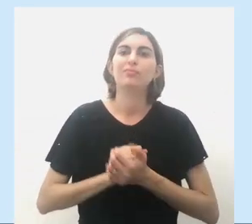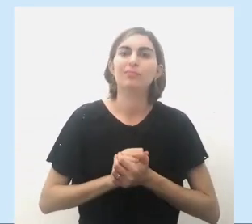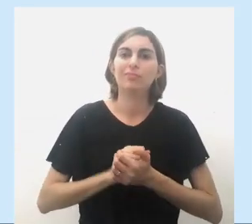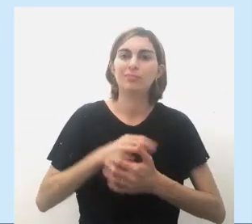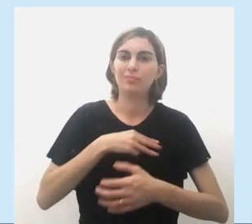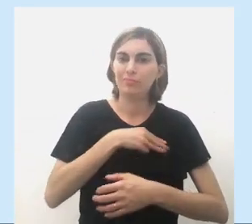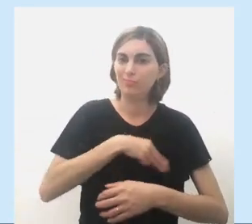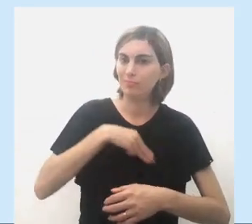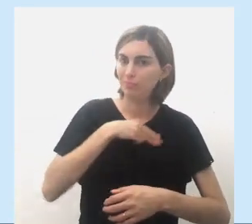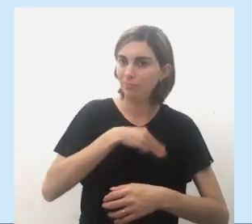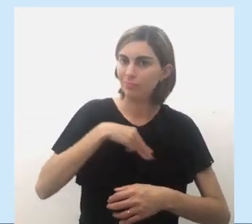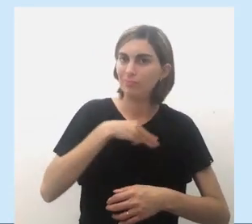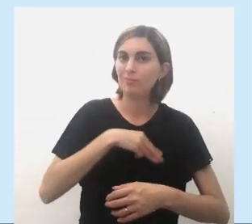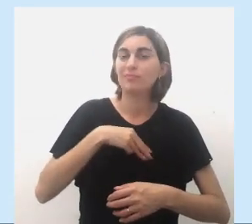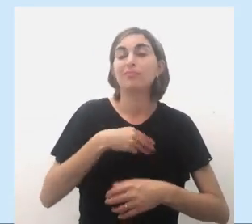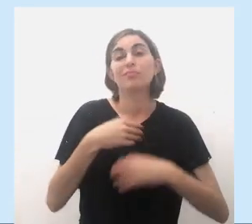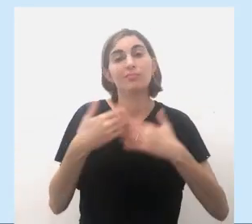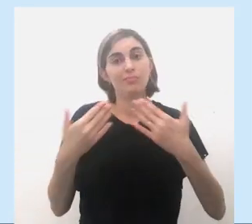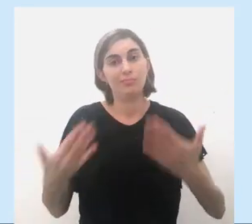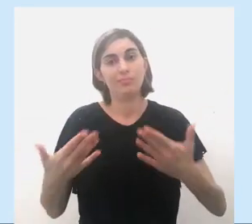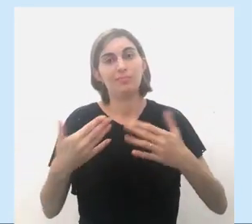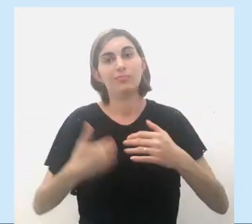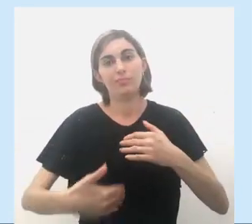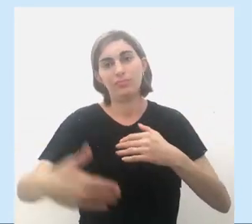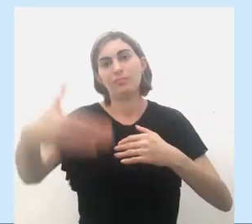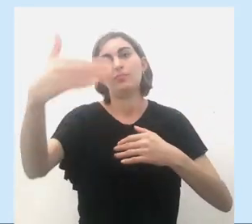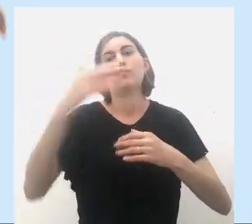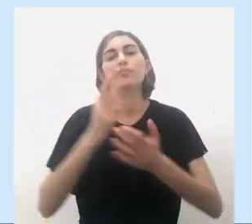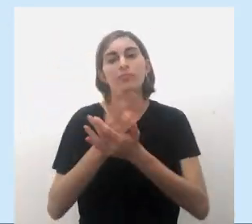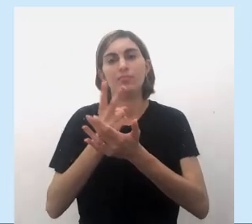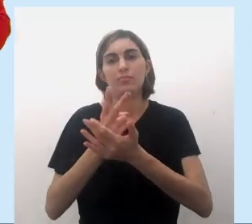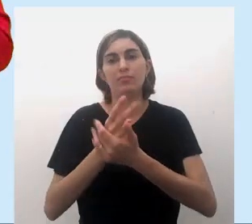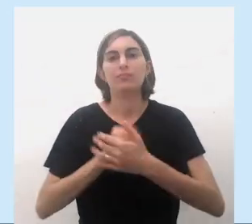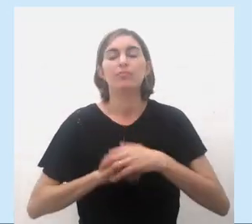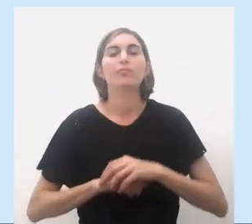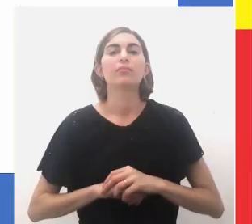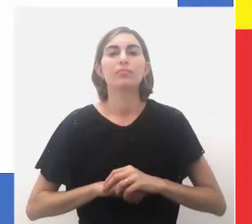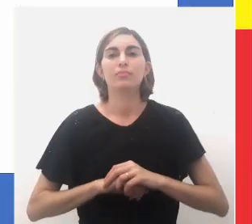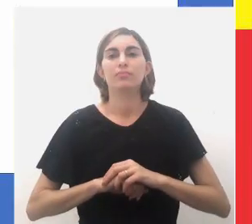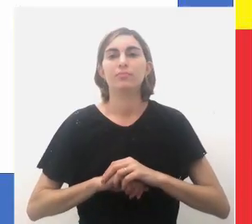missionários. Sendo assim, vamos adiante.